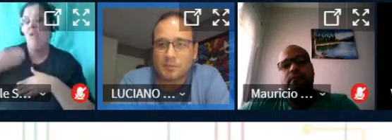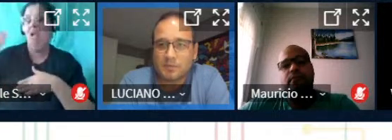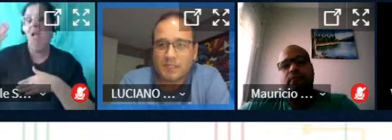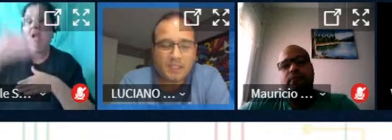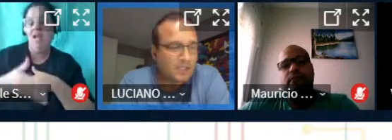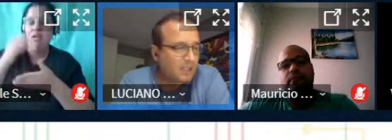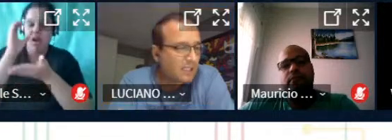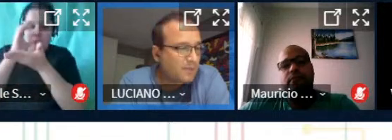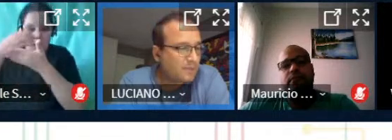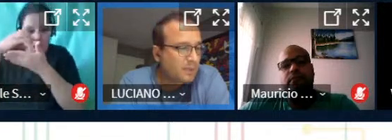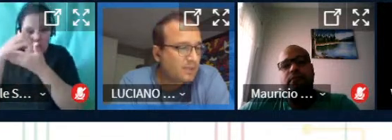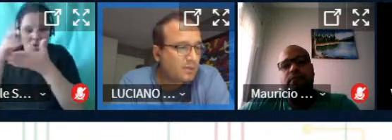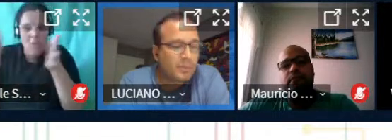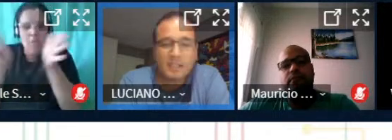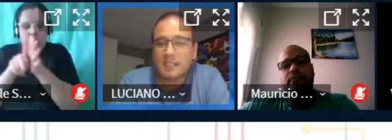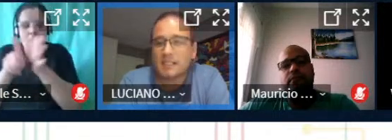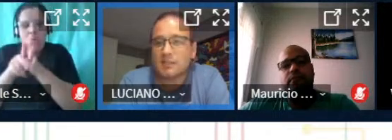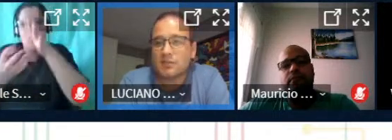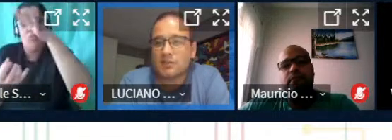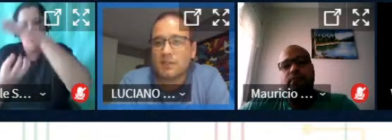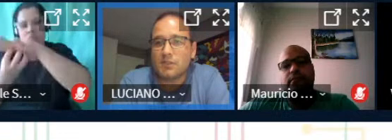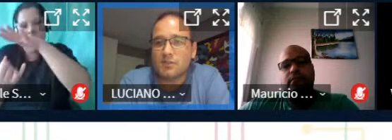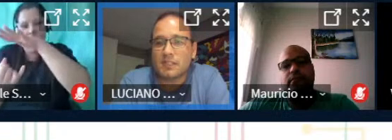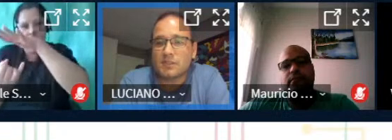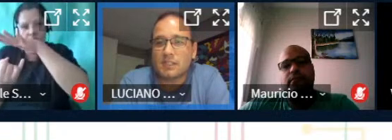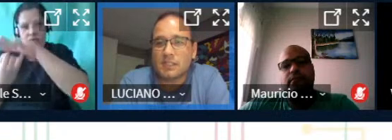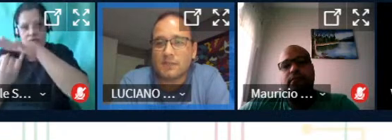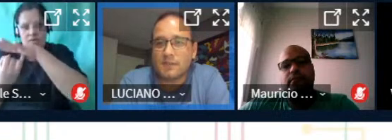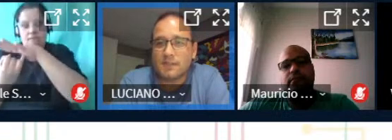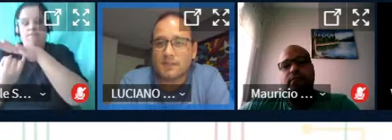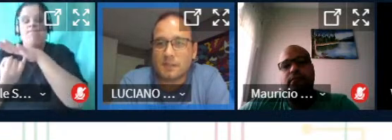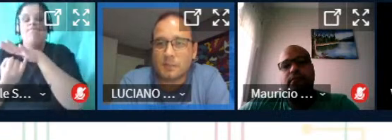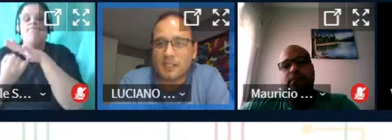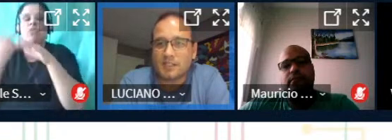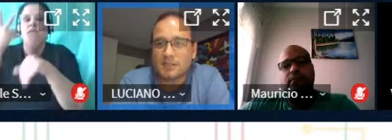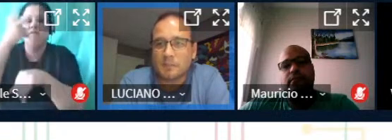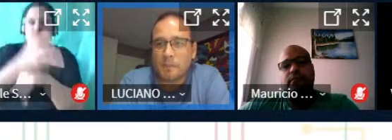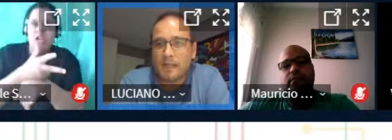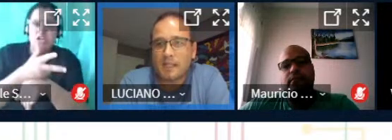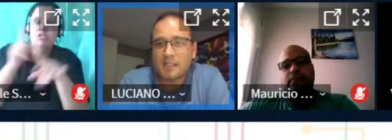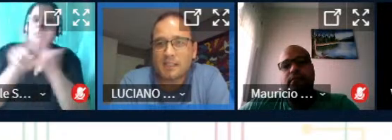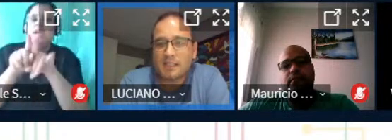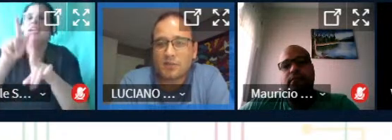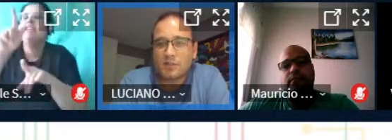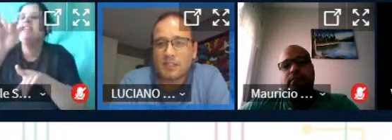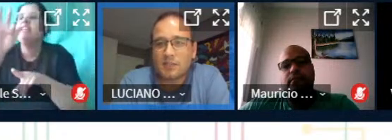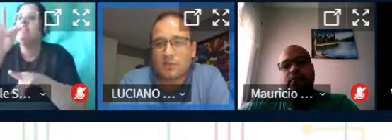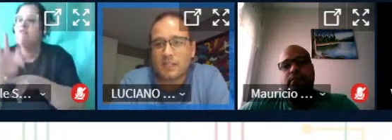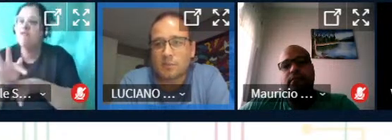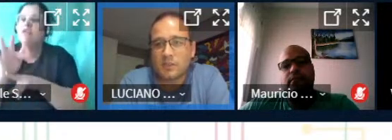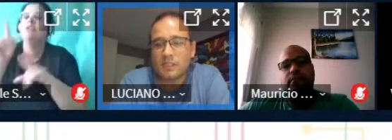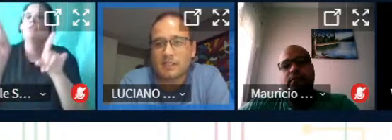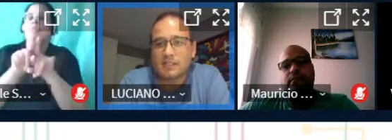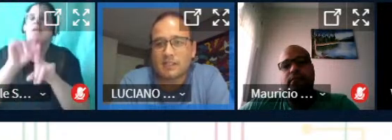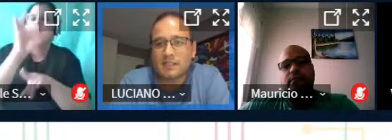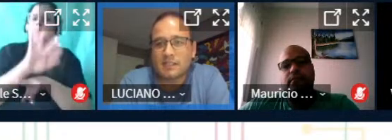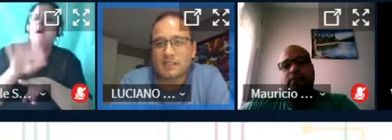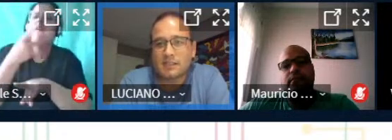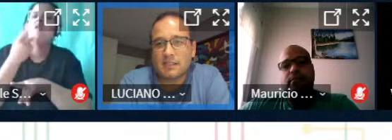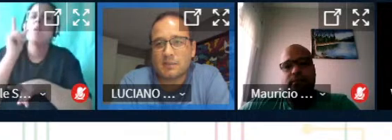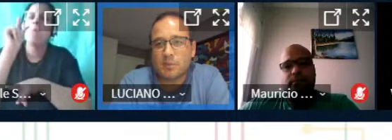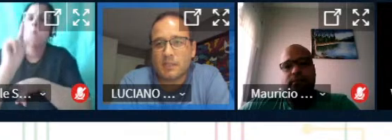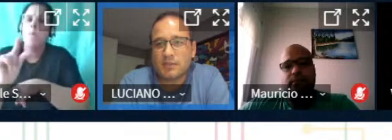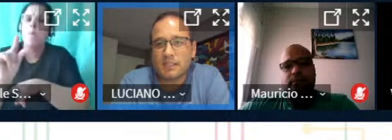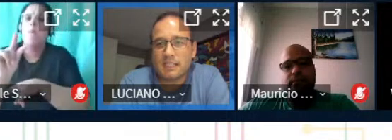campus e aí vocês partiram para a criação de vídeos de gifs e imagens então queria que tu falasse um pouquinho desse